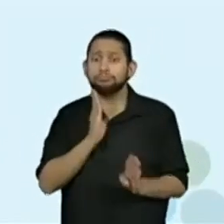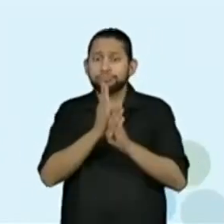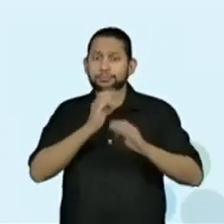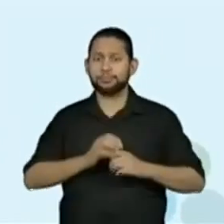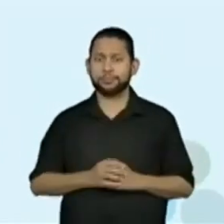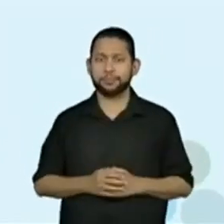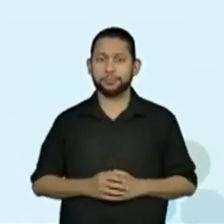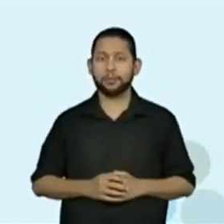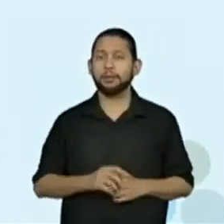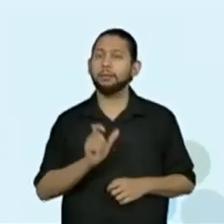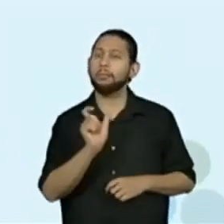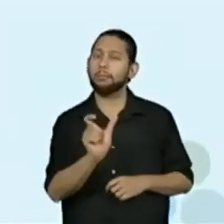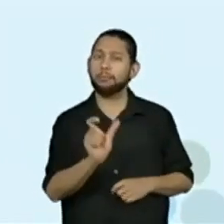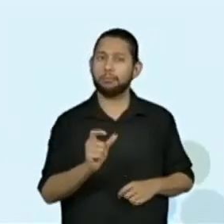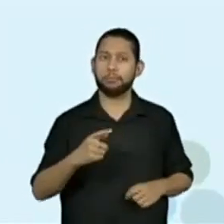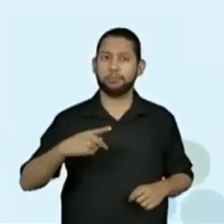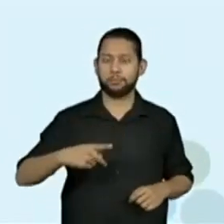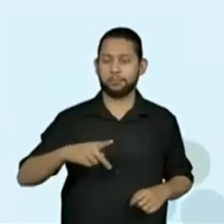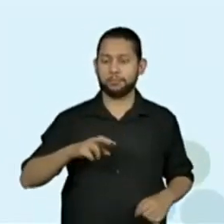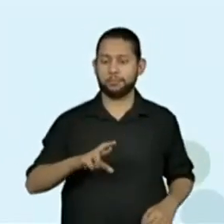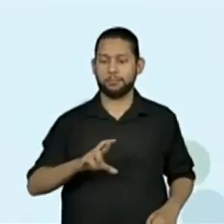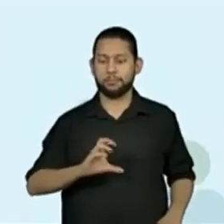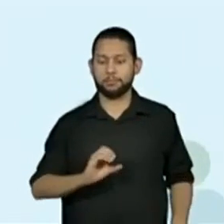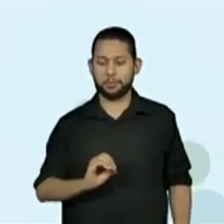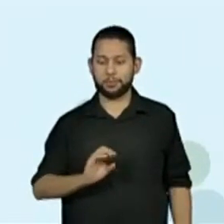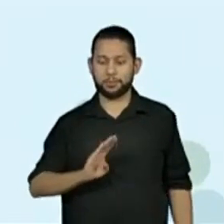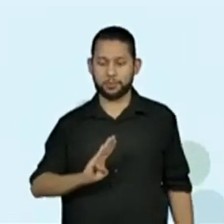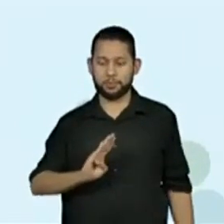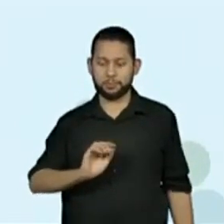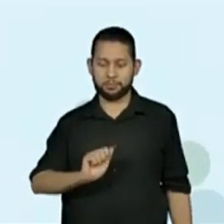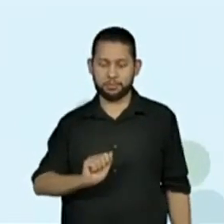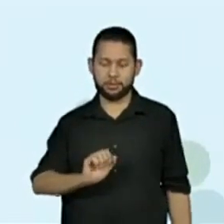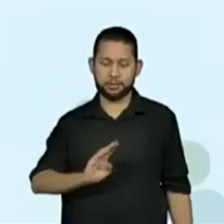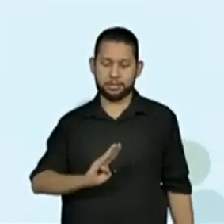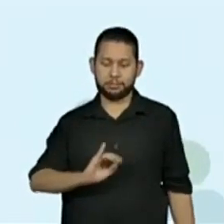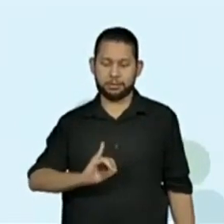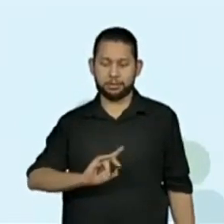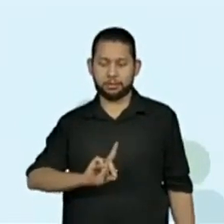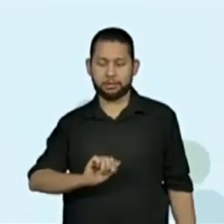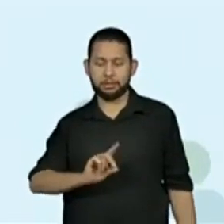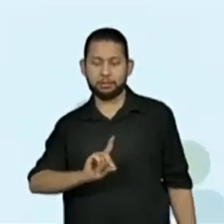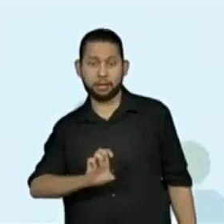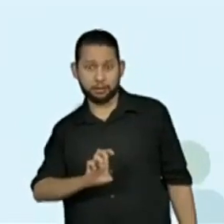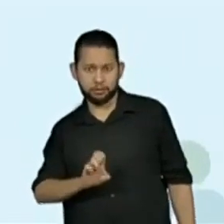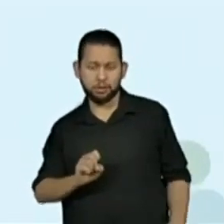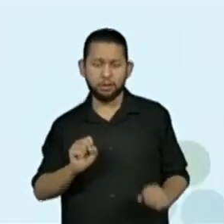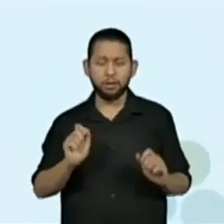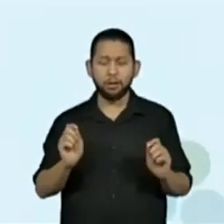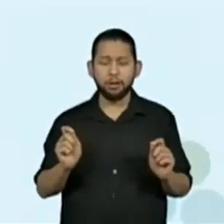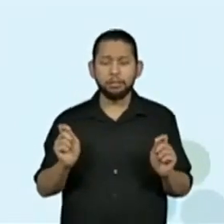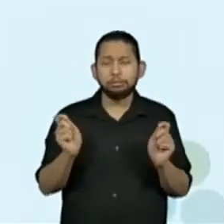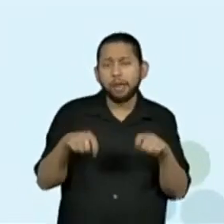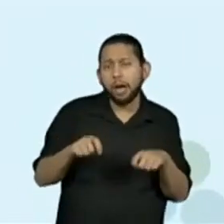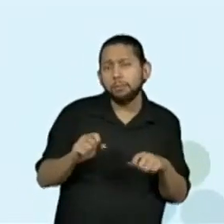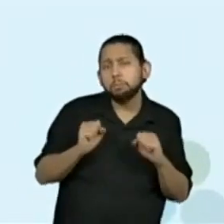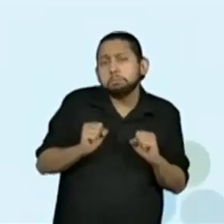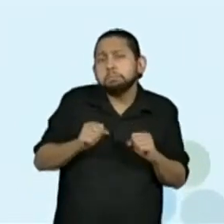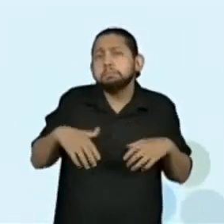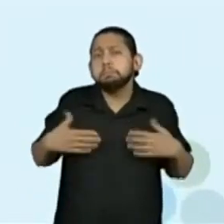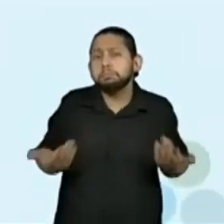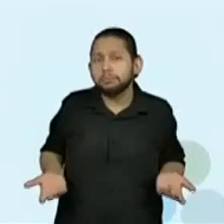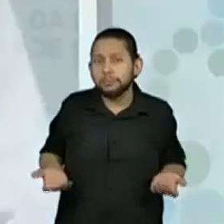Probabilidade. Situações, problemas simples. Nós pensamos de certa